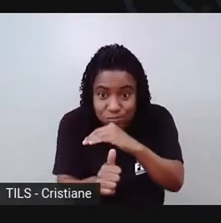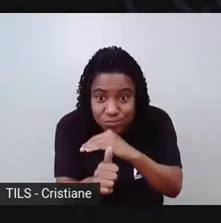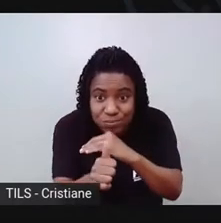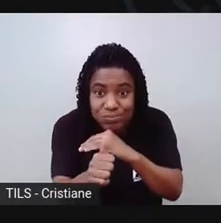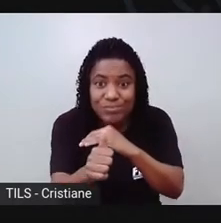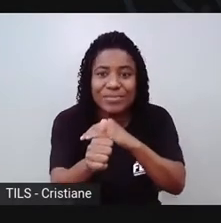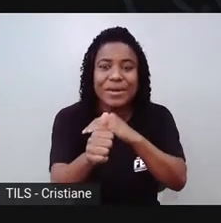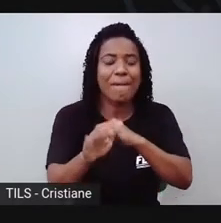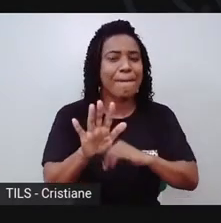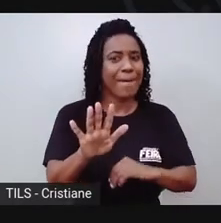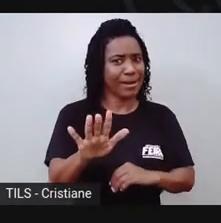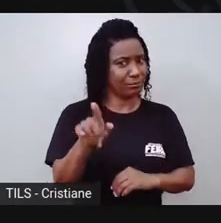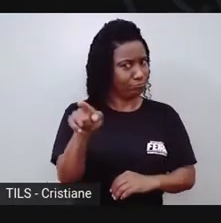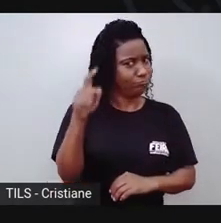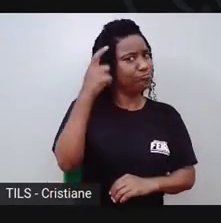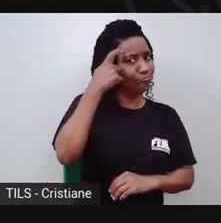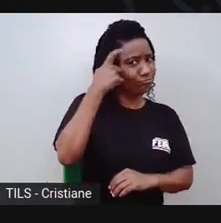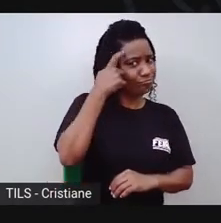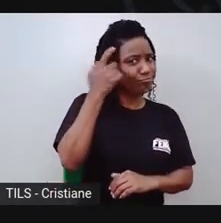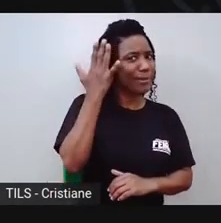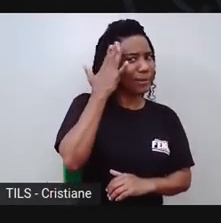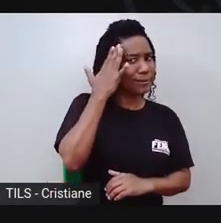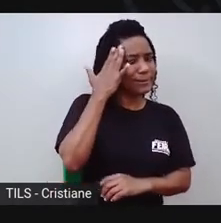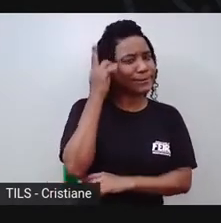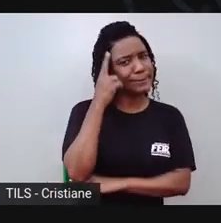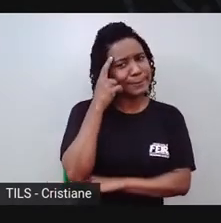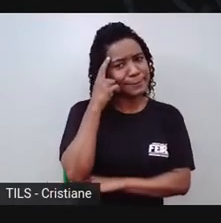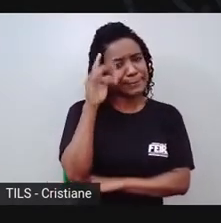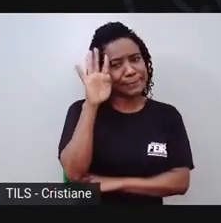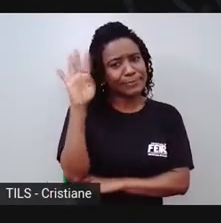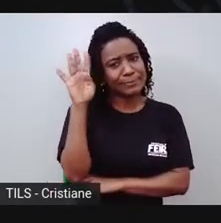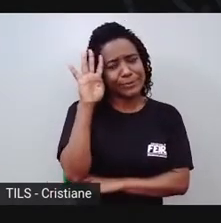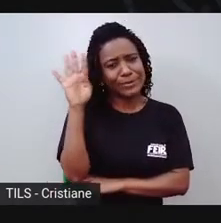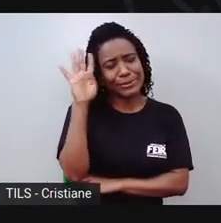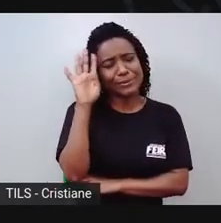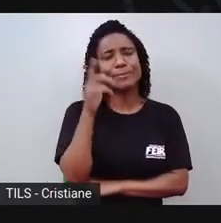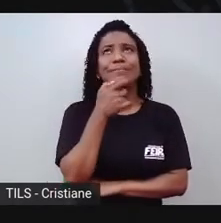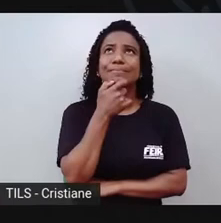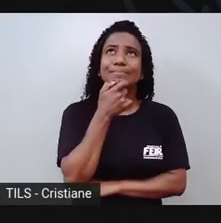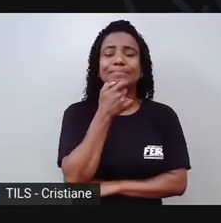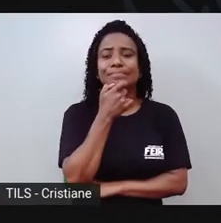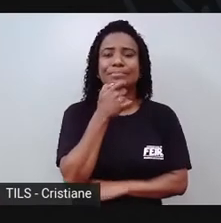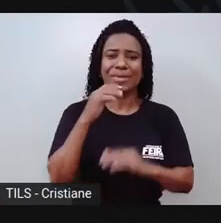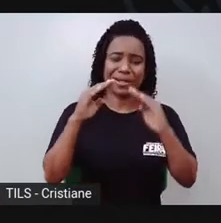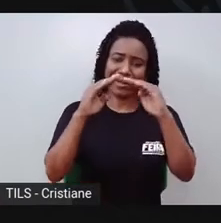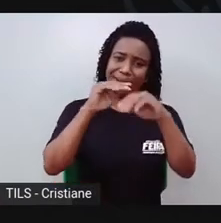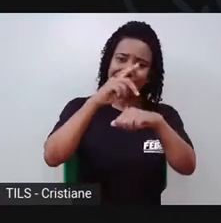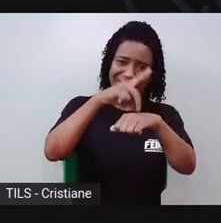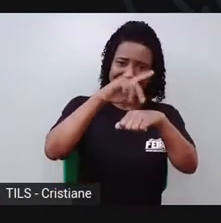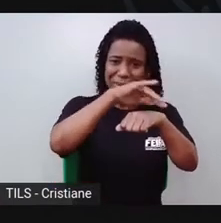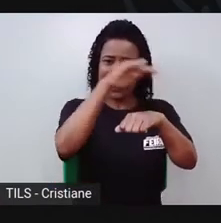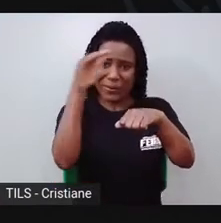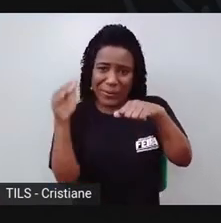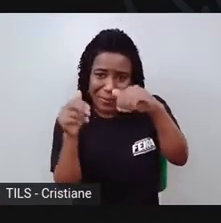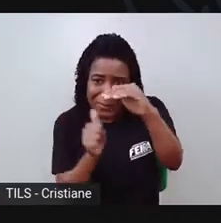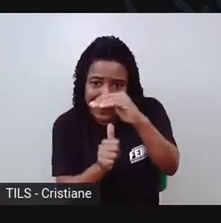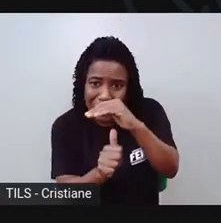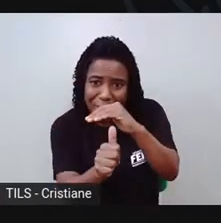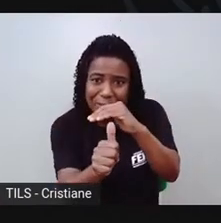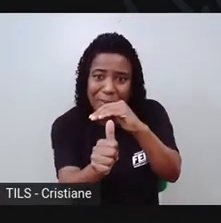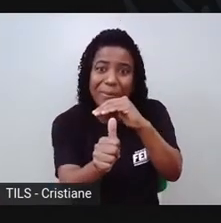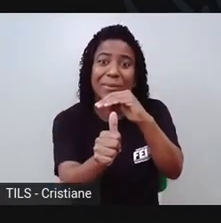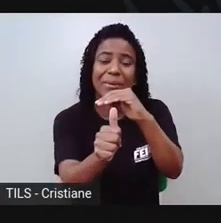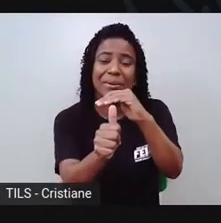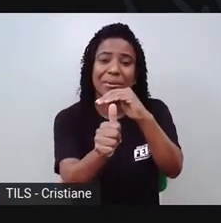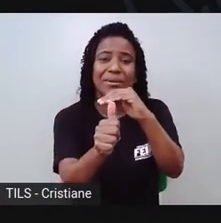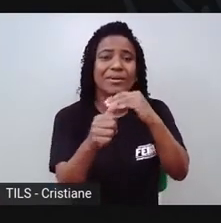foi inteligente. Aí, ele pensou, eu não quero ficar só morando em caverna, né? Ele, como é